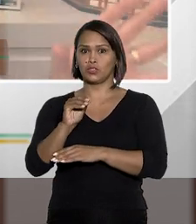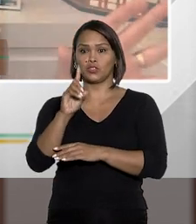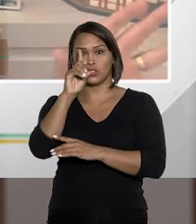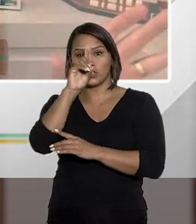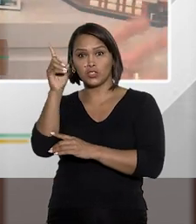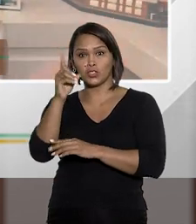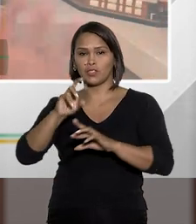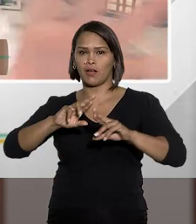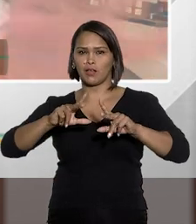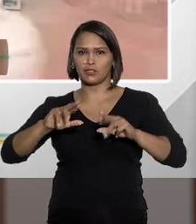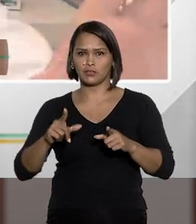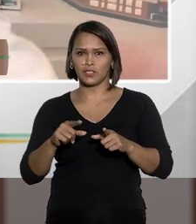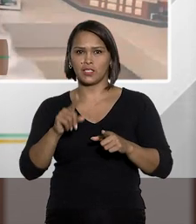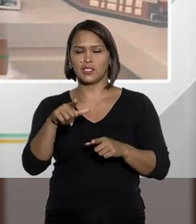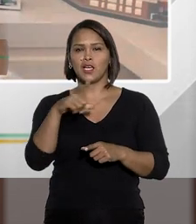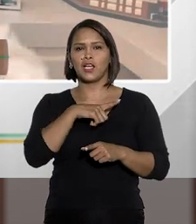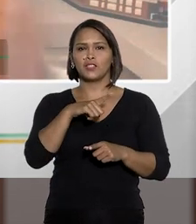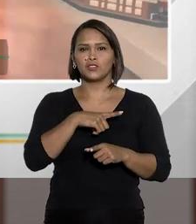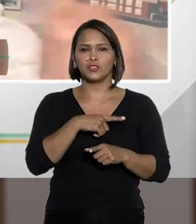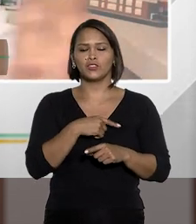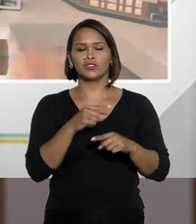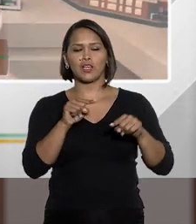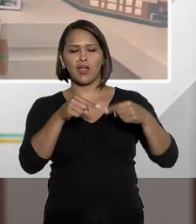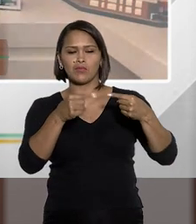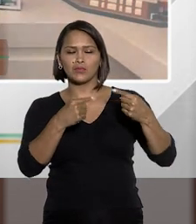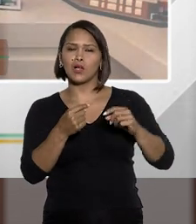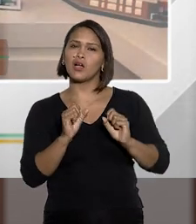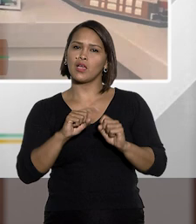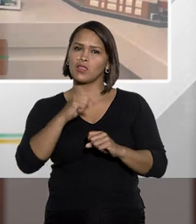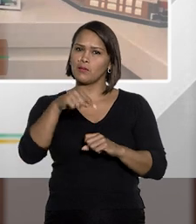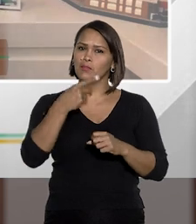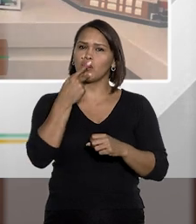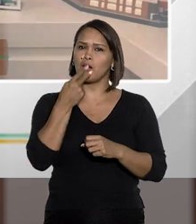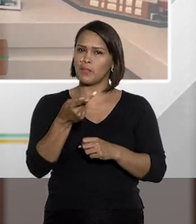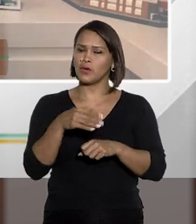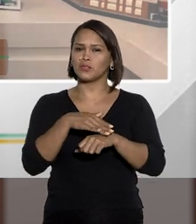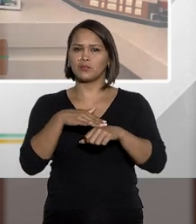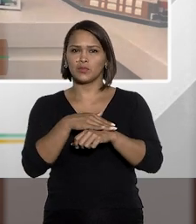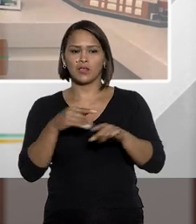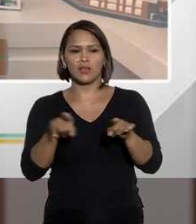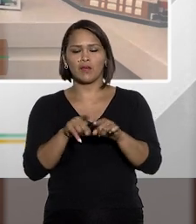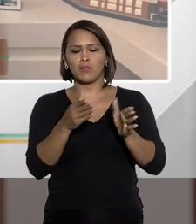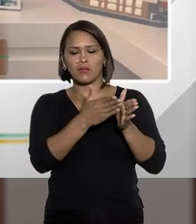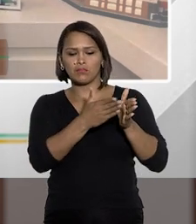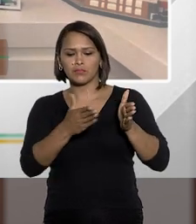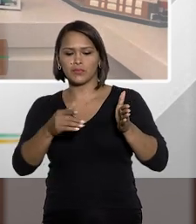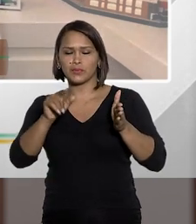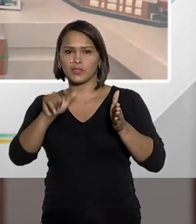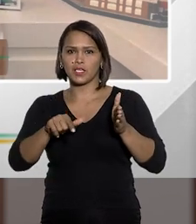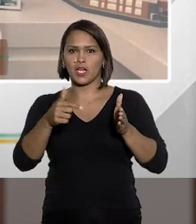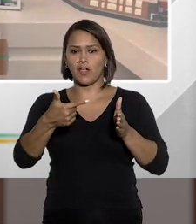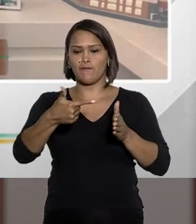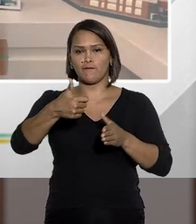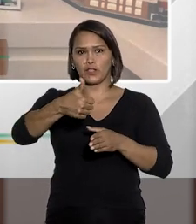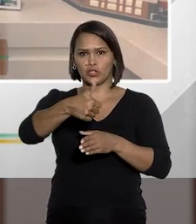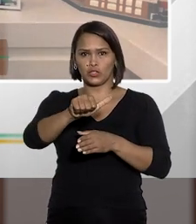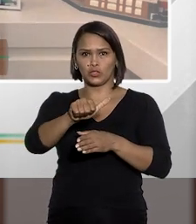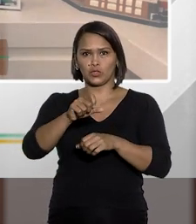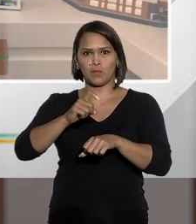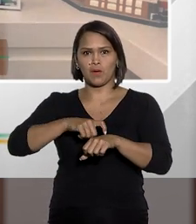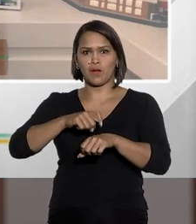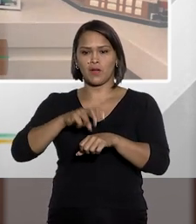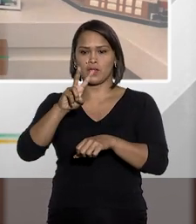o que seria dia. A gente tem até uma divergência, depois a gente pode falar sobre isso, aquele período lá, Rogério? Entre